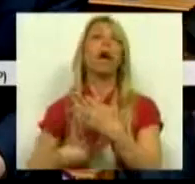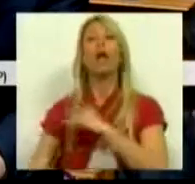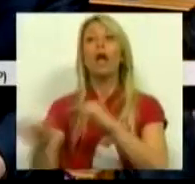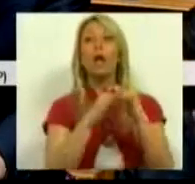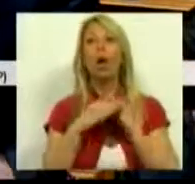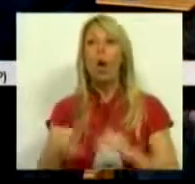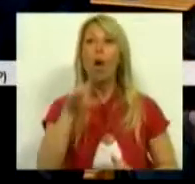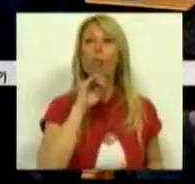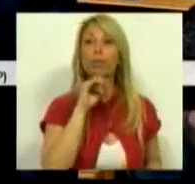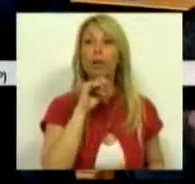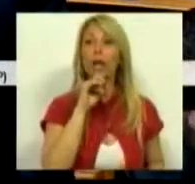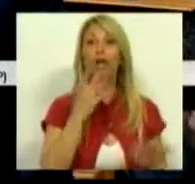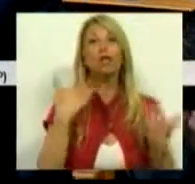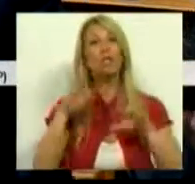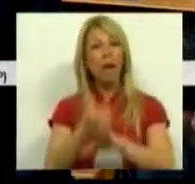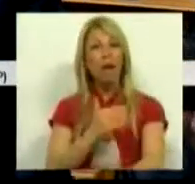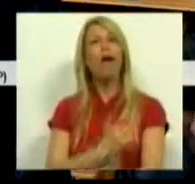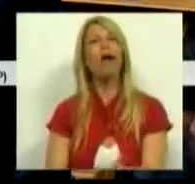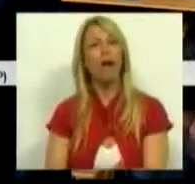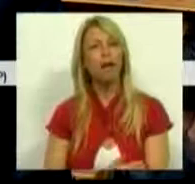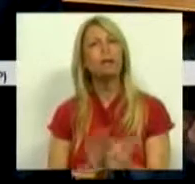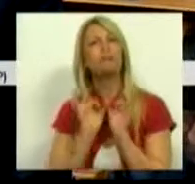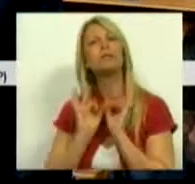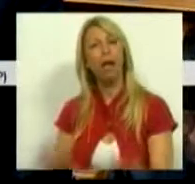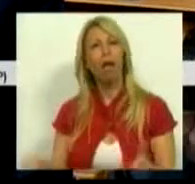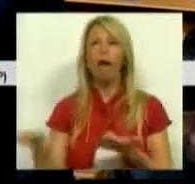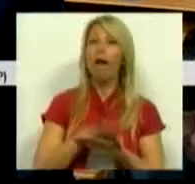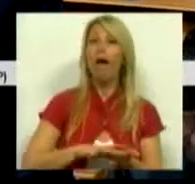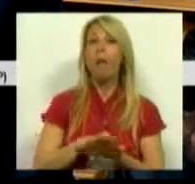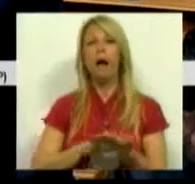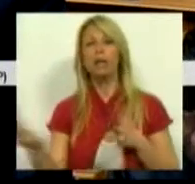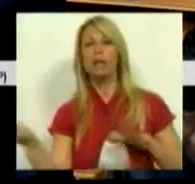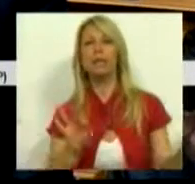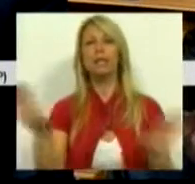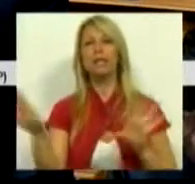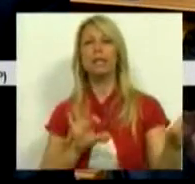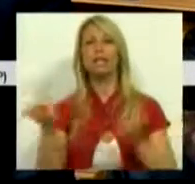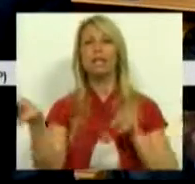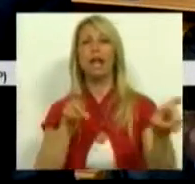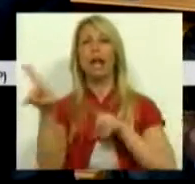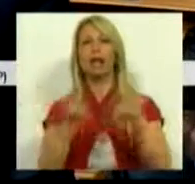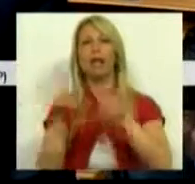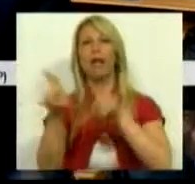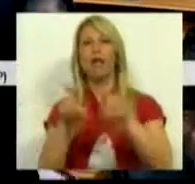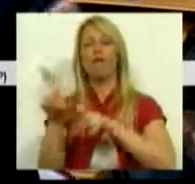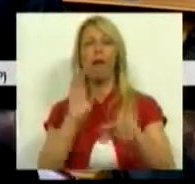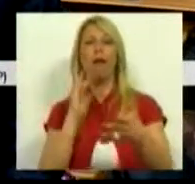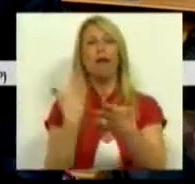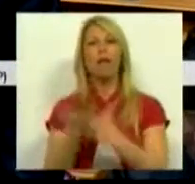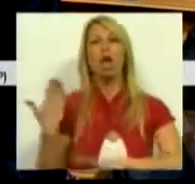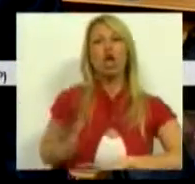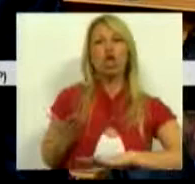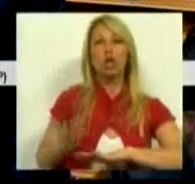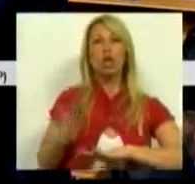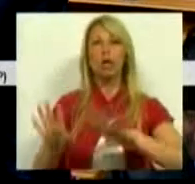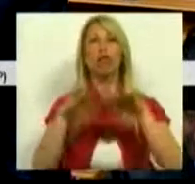de oportunidades, mas antes como uma plataforma de seletividade e reprodutora da exclusão social. Esse